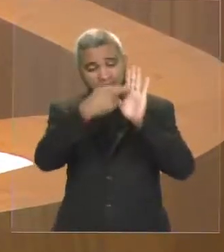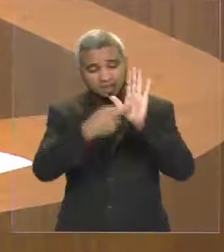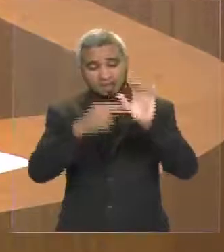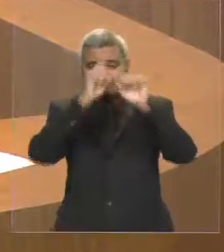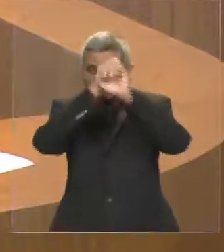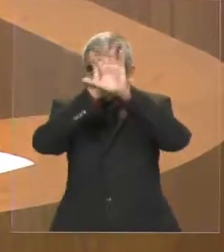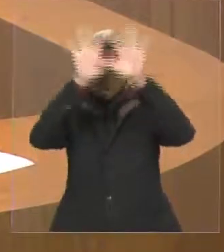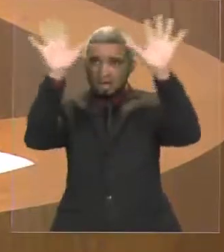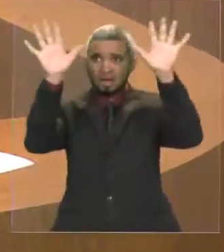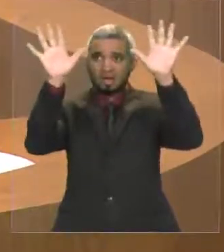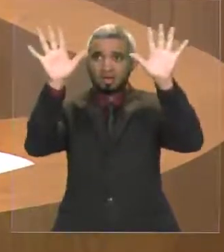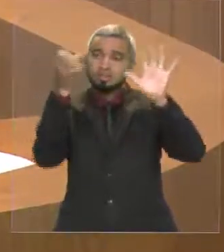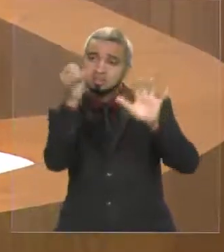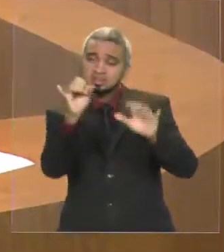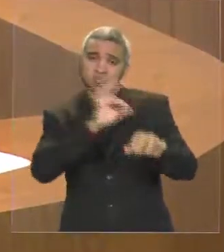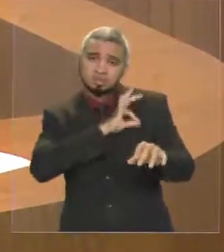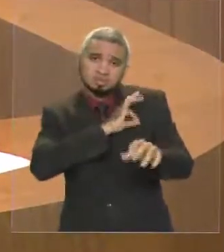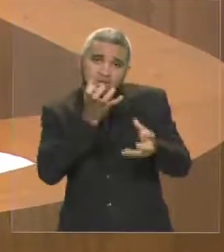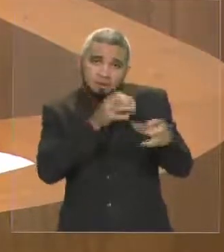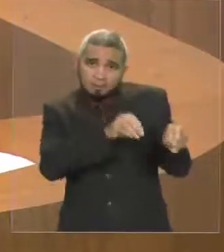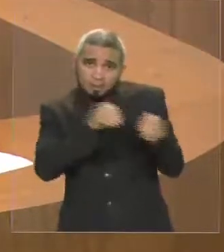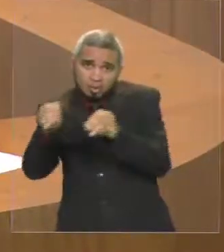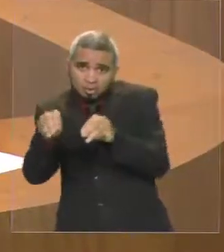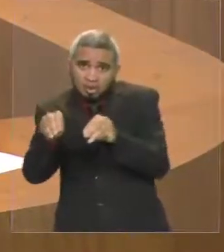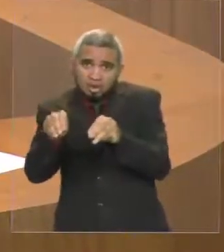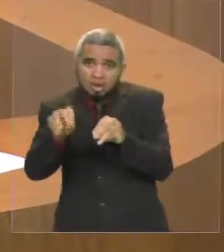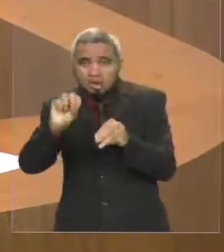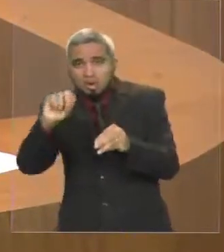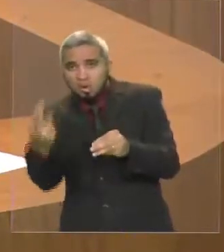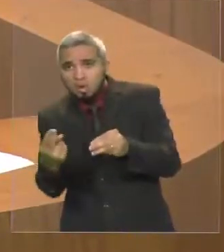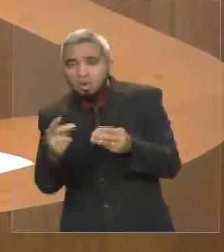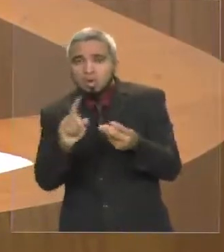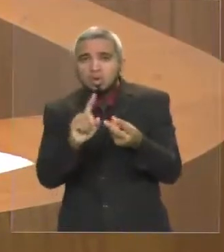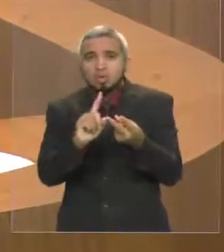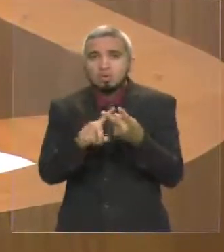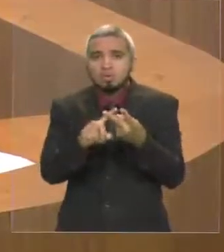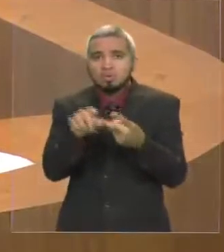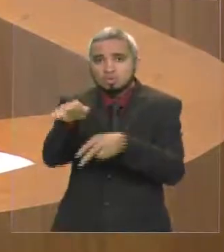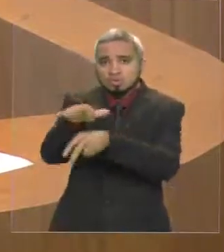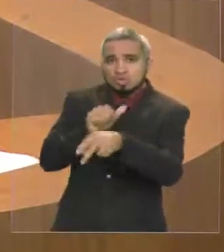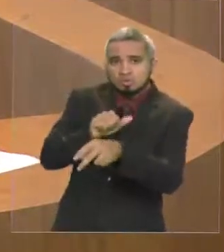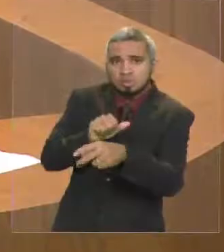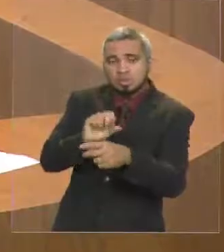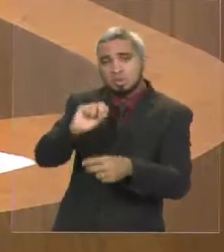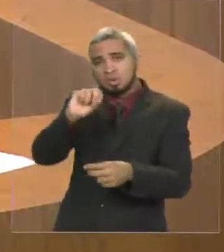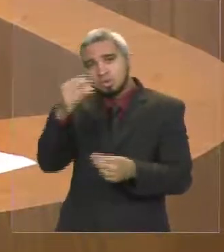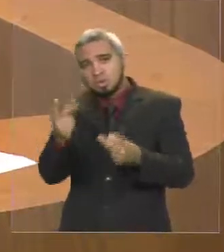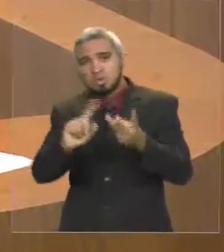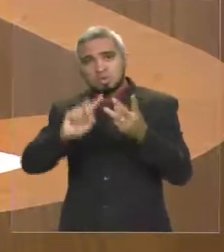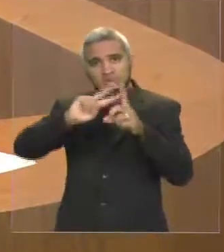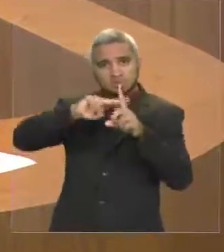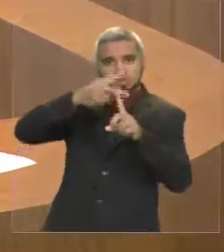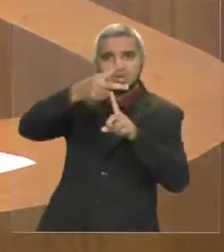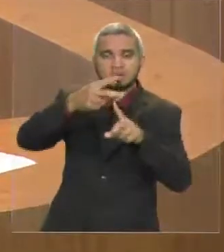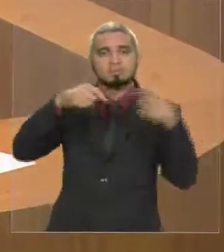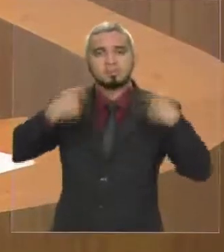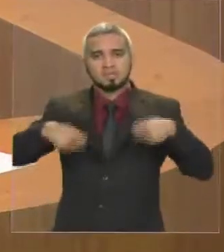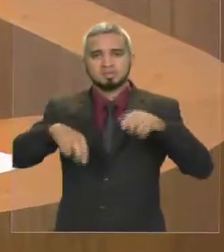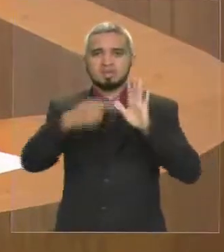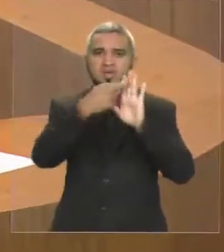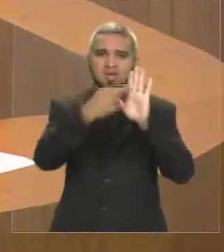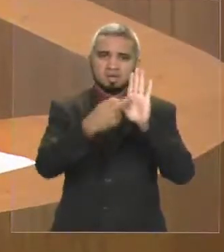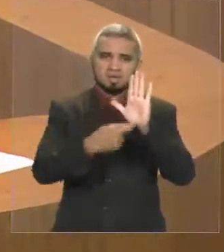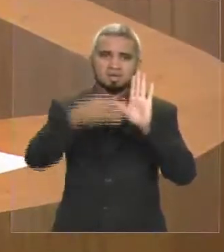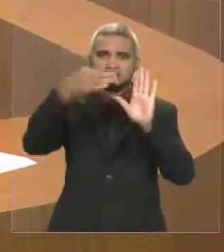remoções, para promoções, e nós precisamos, de fato, dar uma resposta aos nossos irmãos e irmãs policiais, que precisam e